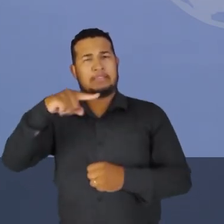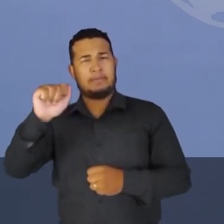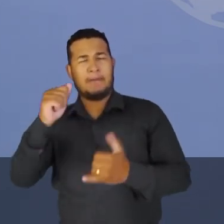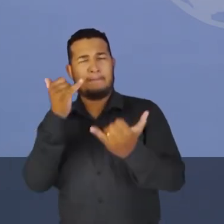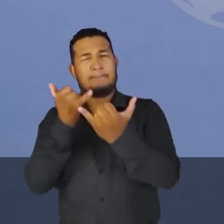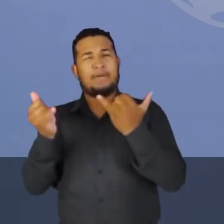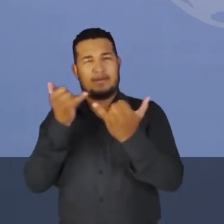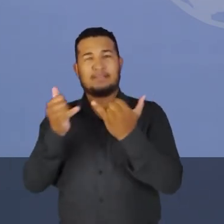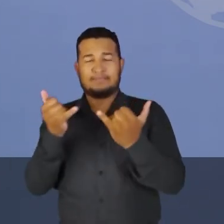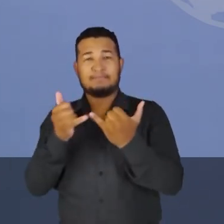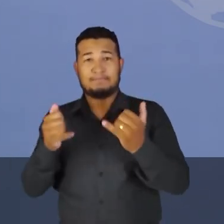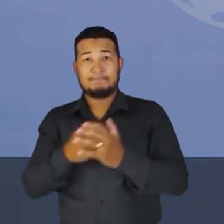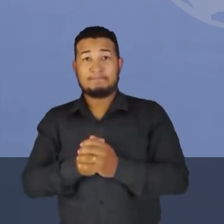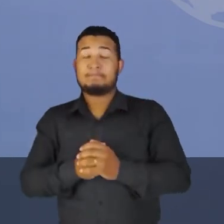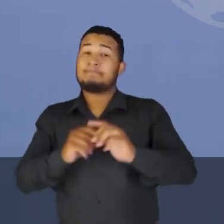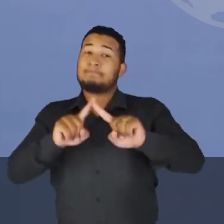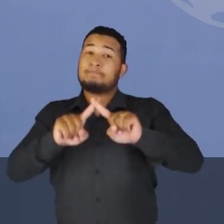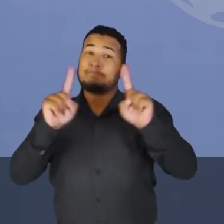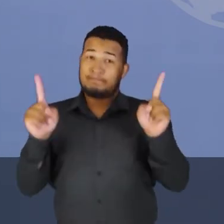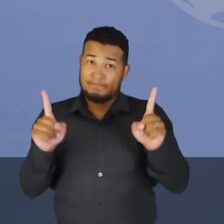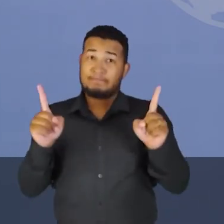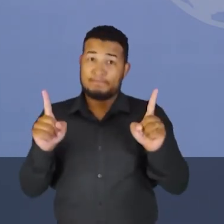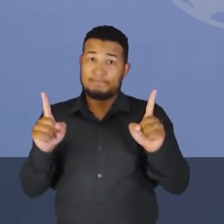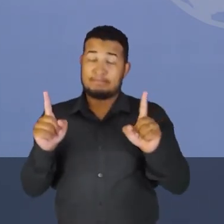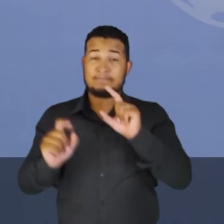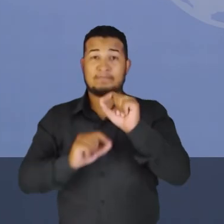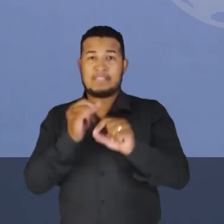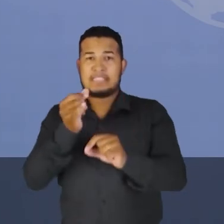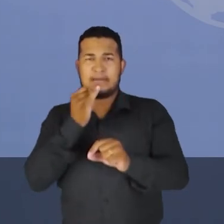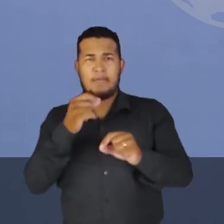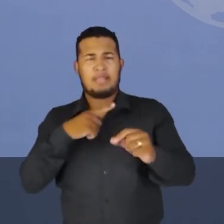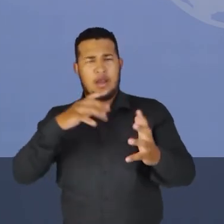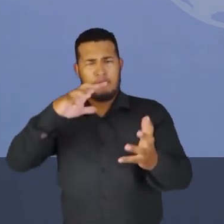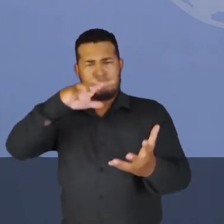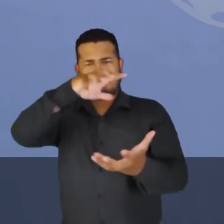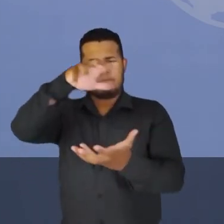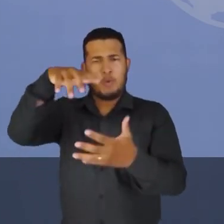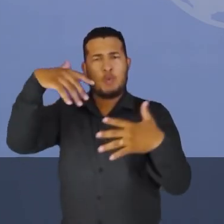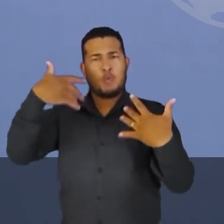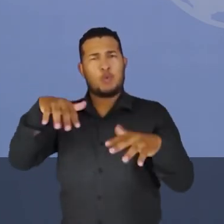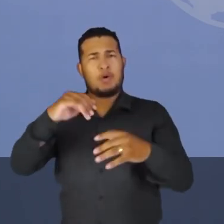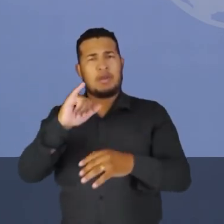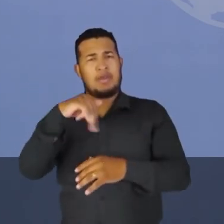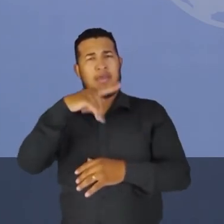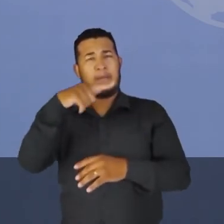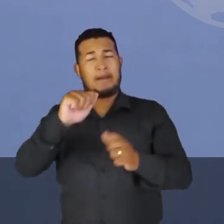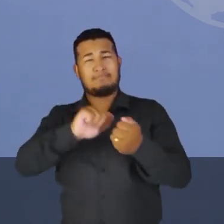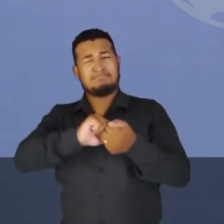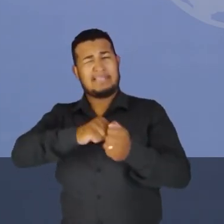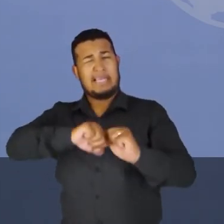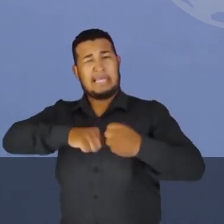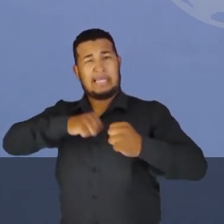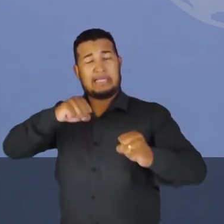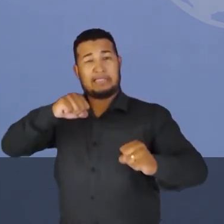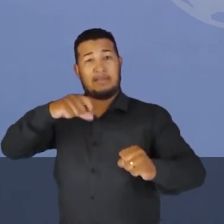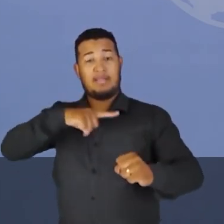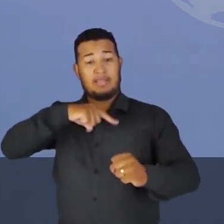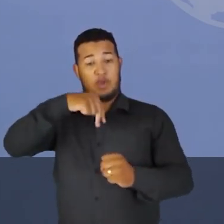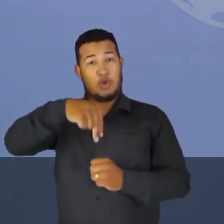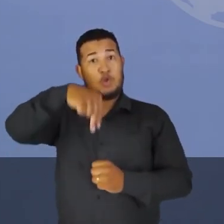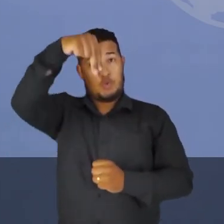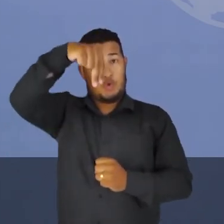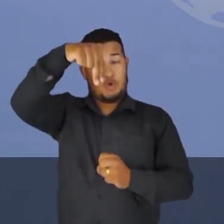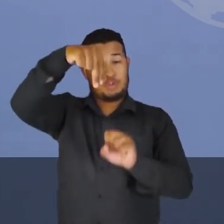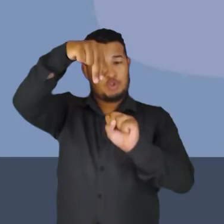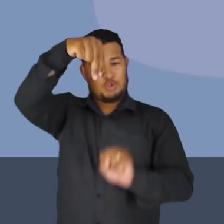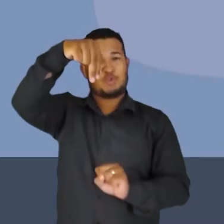gigantesco ímã. No entanto, esse gigantesco ímã, ele tem um polo norte e